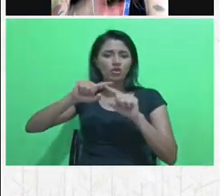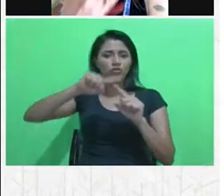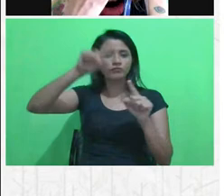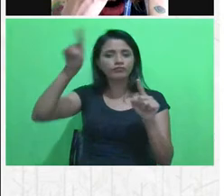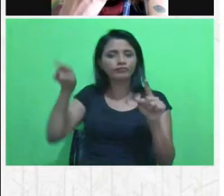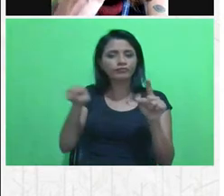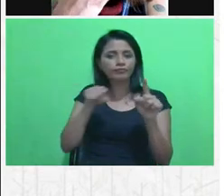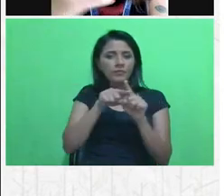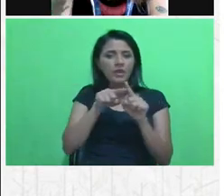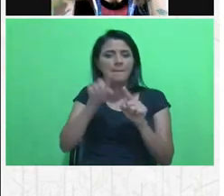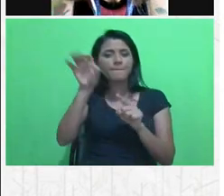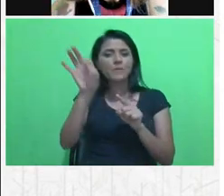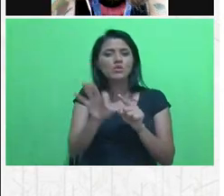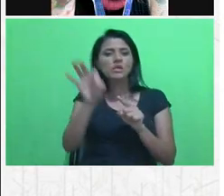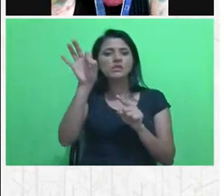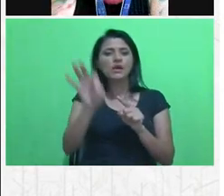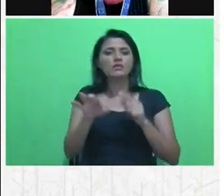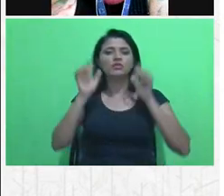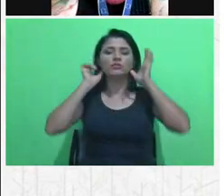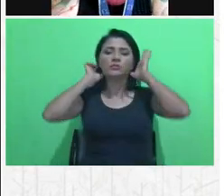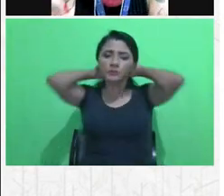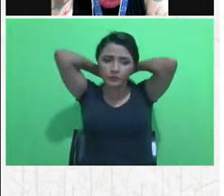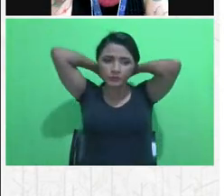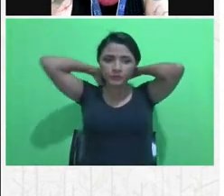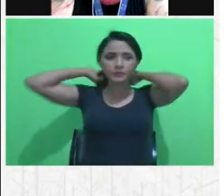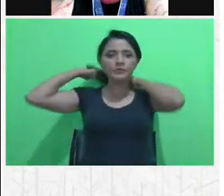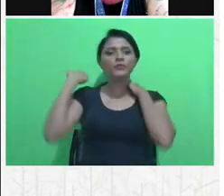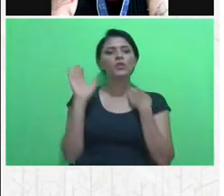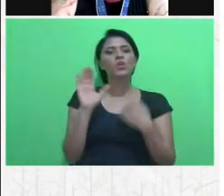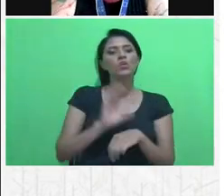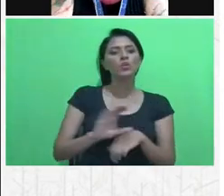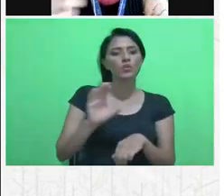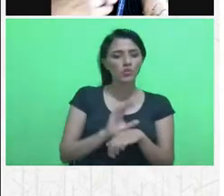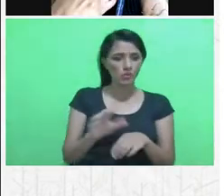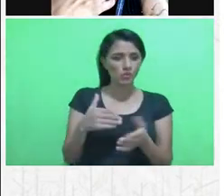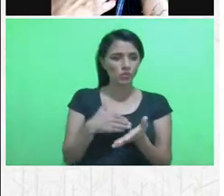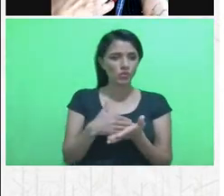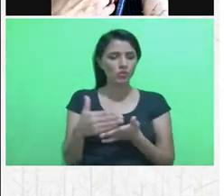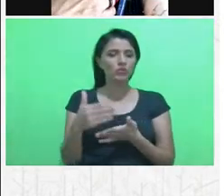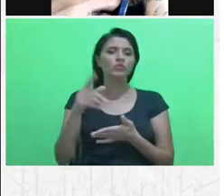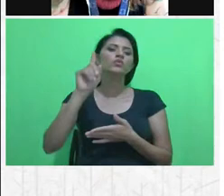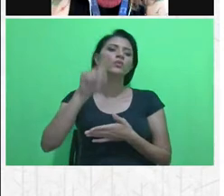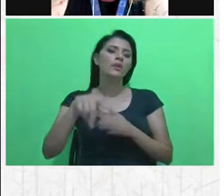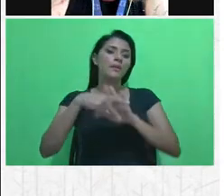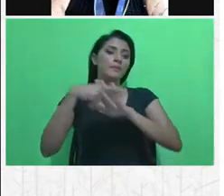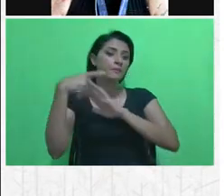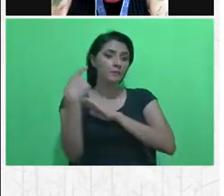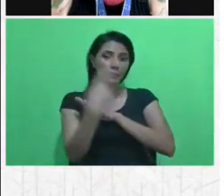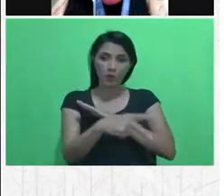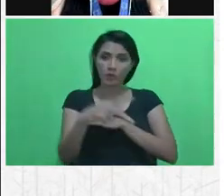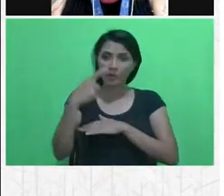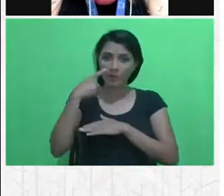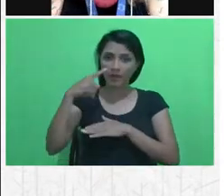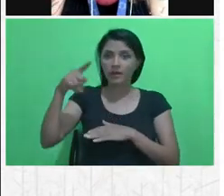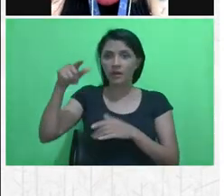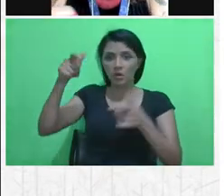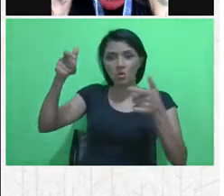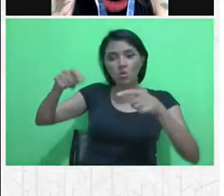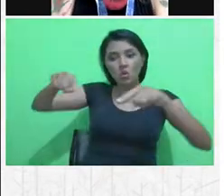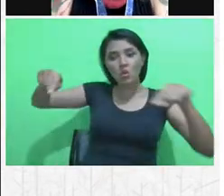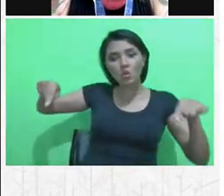Então, o curso, na verdade, inicialmente, ele tinha sido para o território. Como a gente,